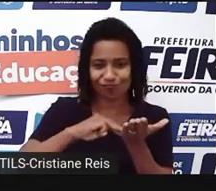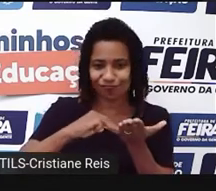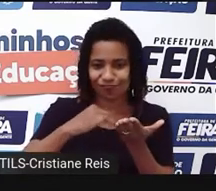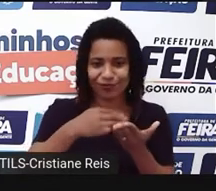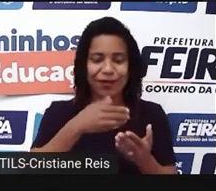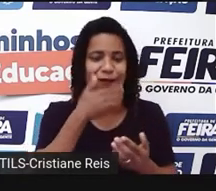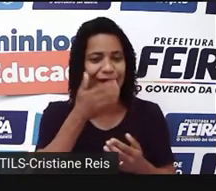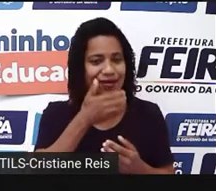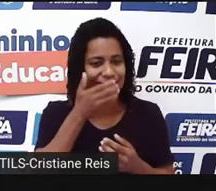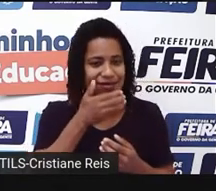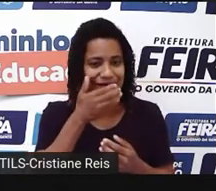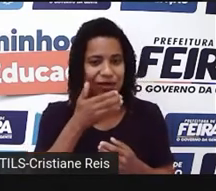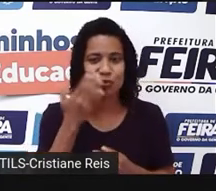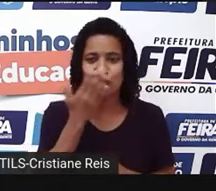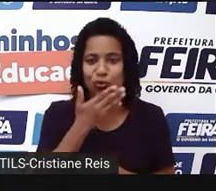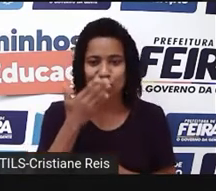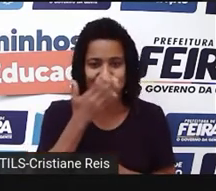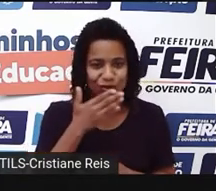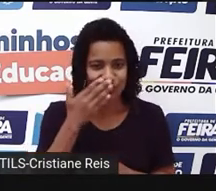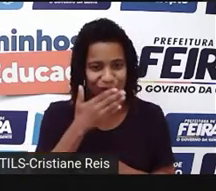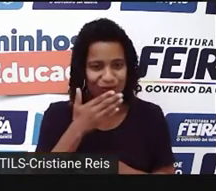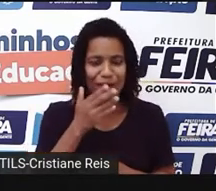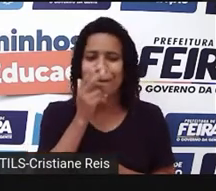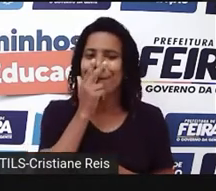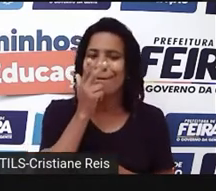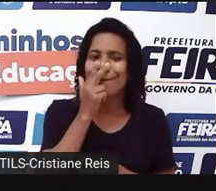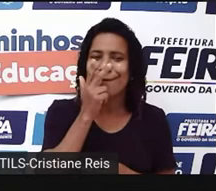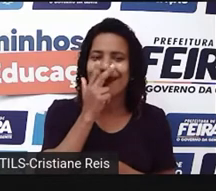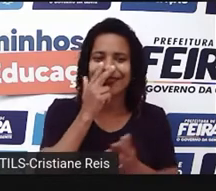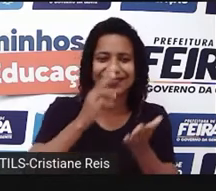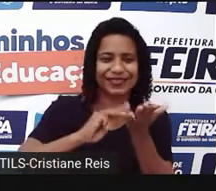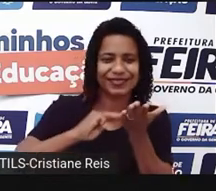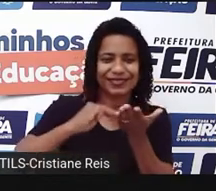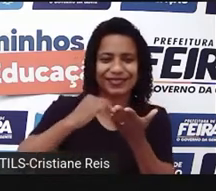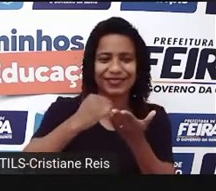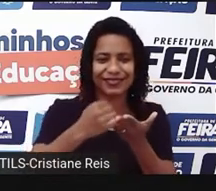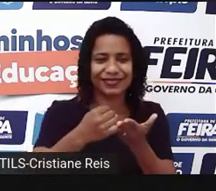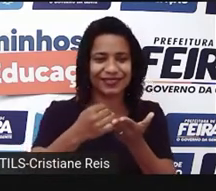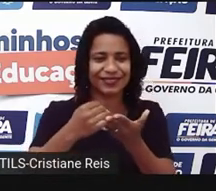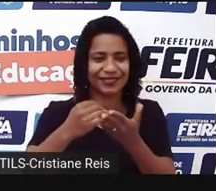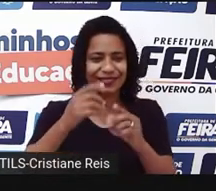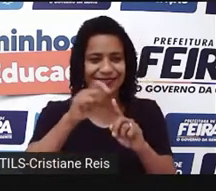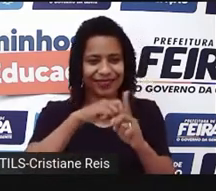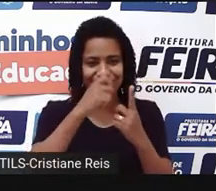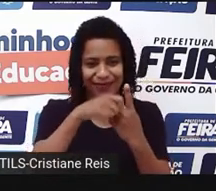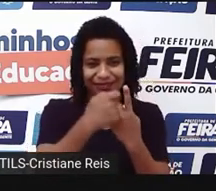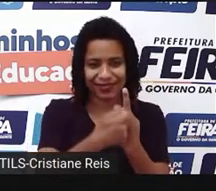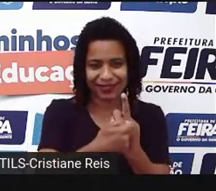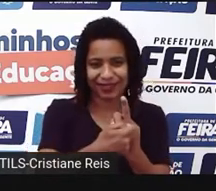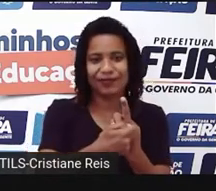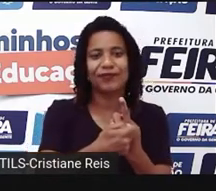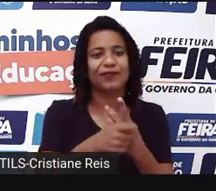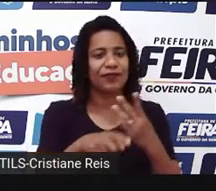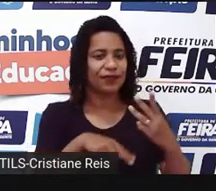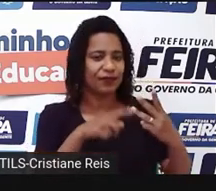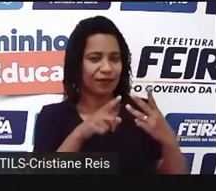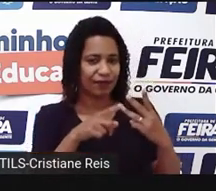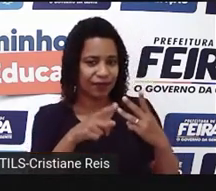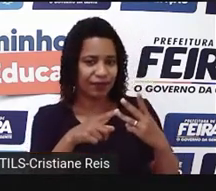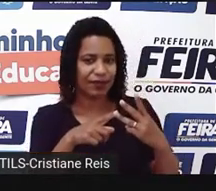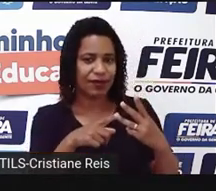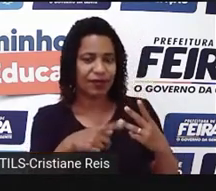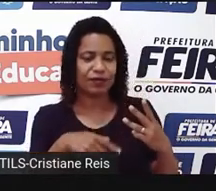maçã. Que aqui parece um pouquinho com a nossa banana real. And One Coffee Frap. Neste caso aqui,